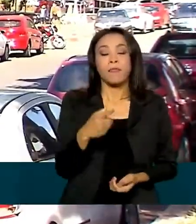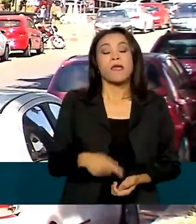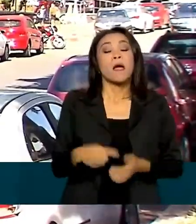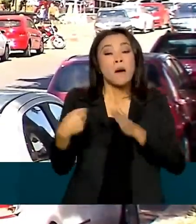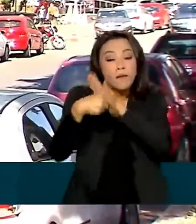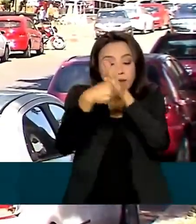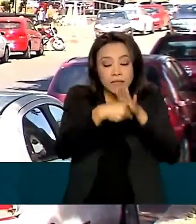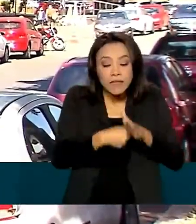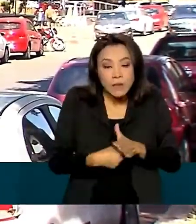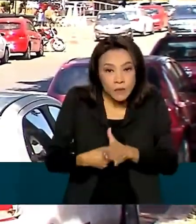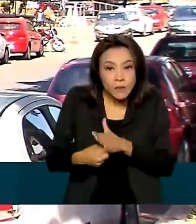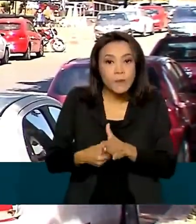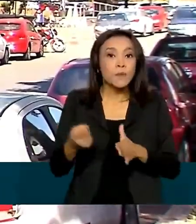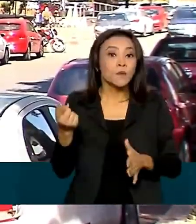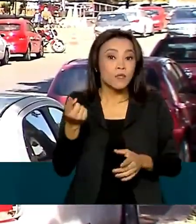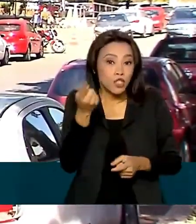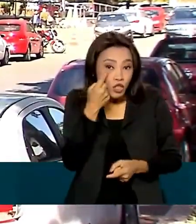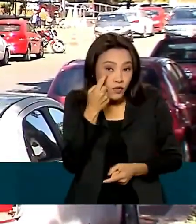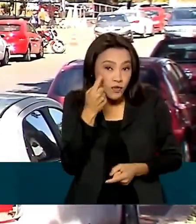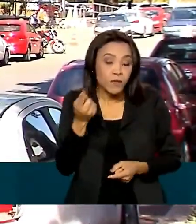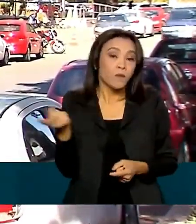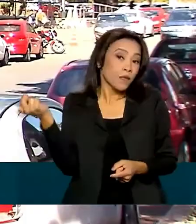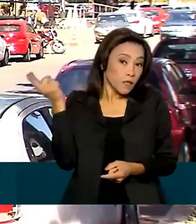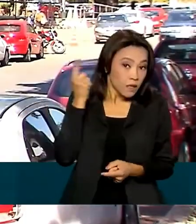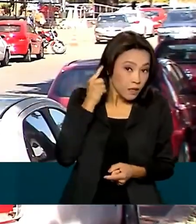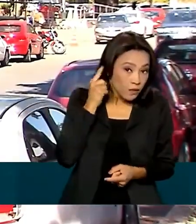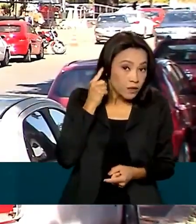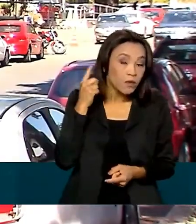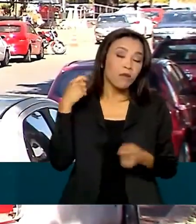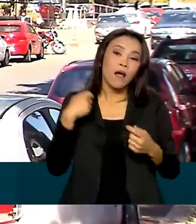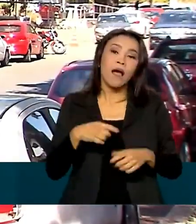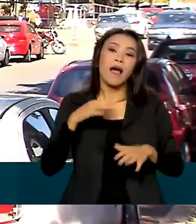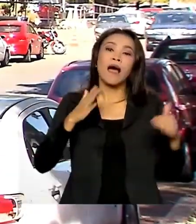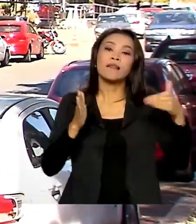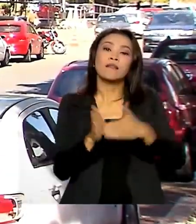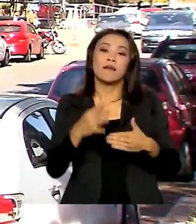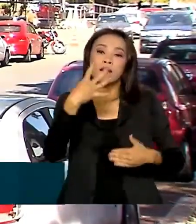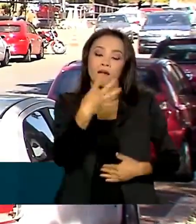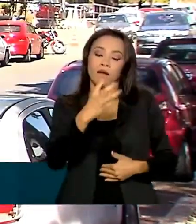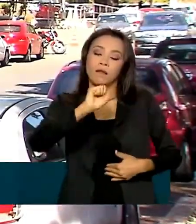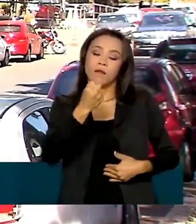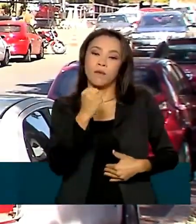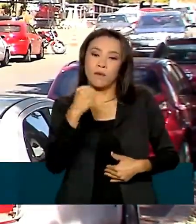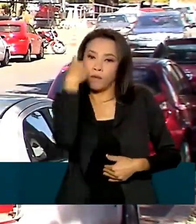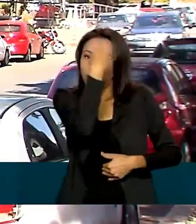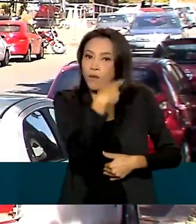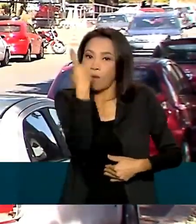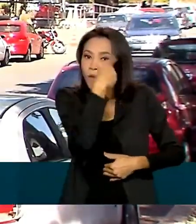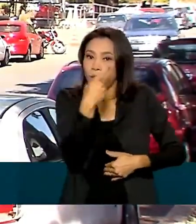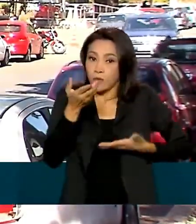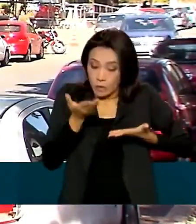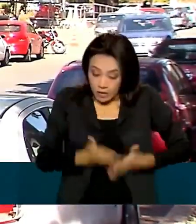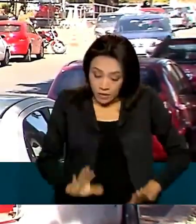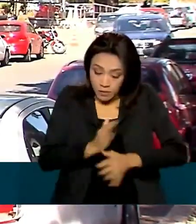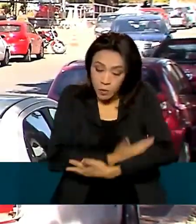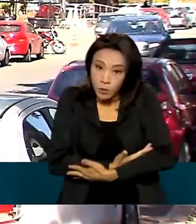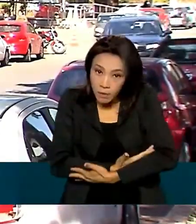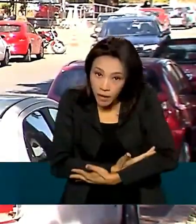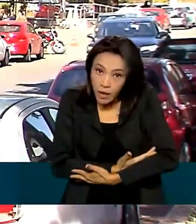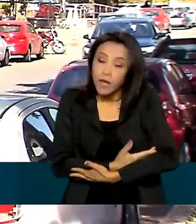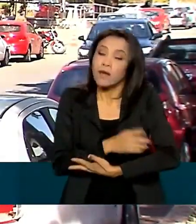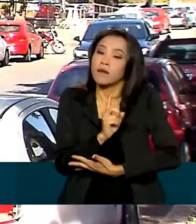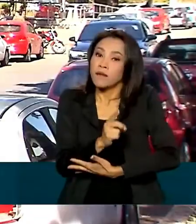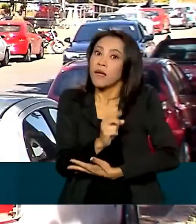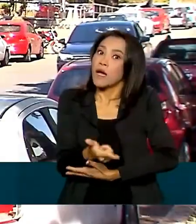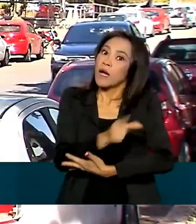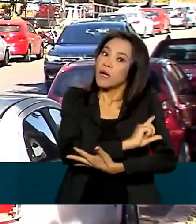testes de visão e da audição devem ser feitos até 48 horas após o nascimento do bebê, antes mesmo da